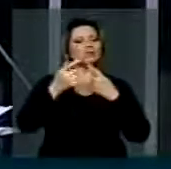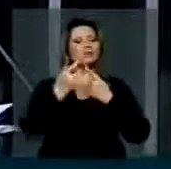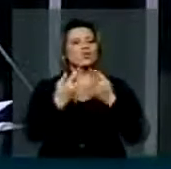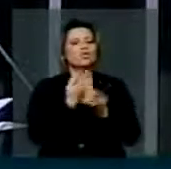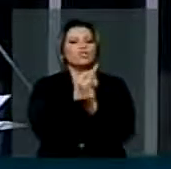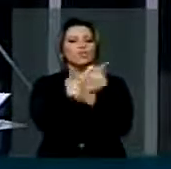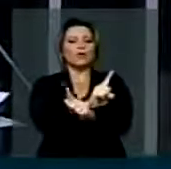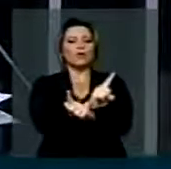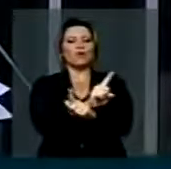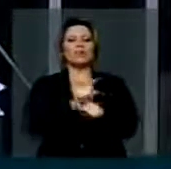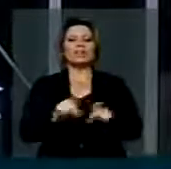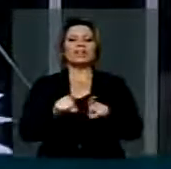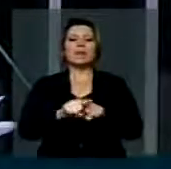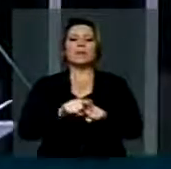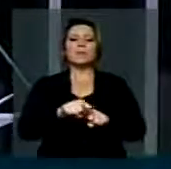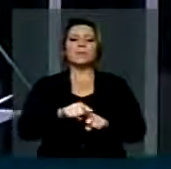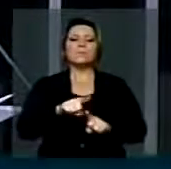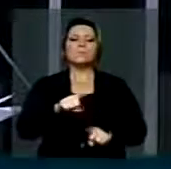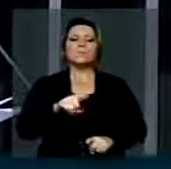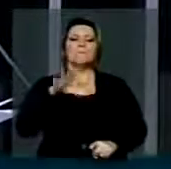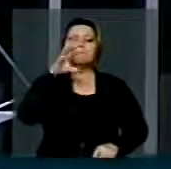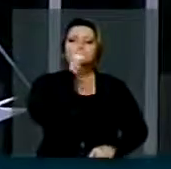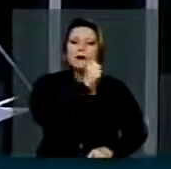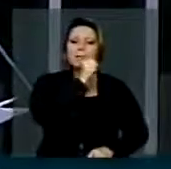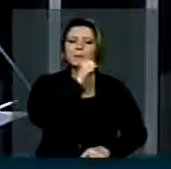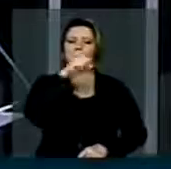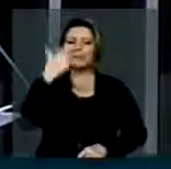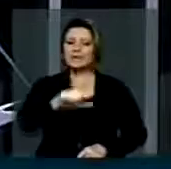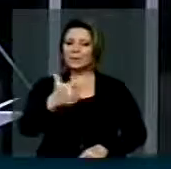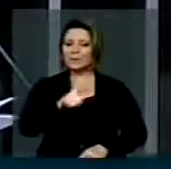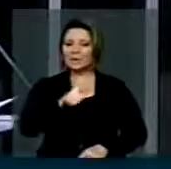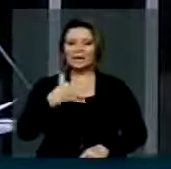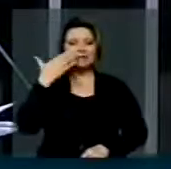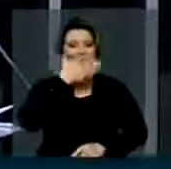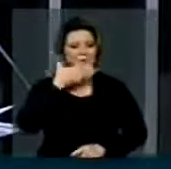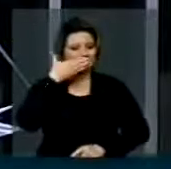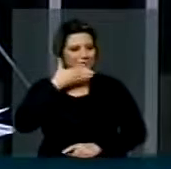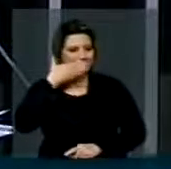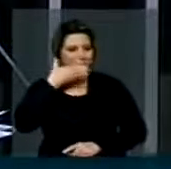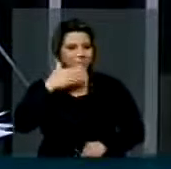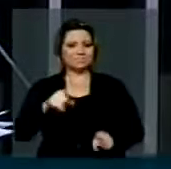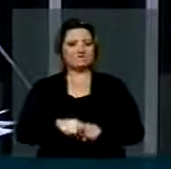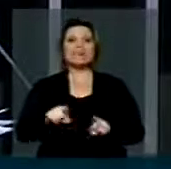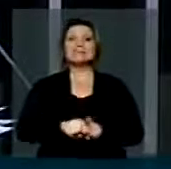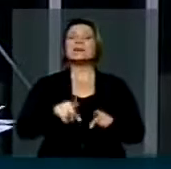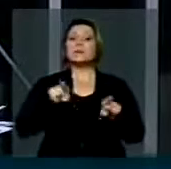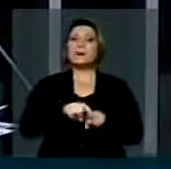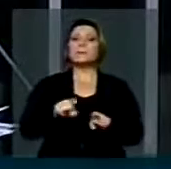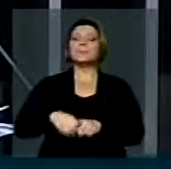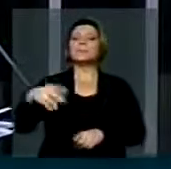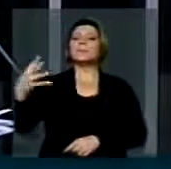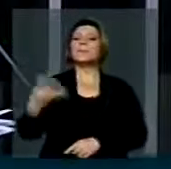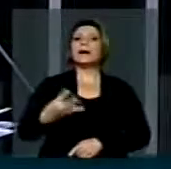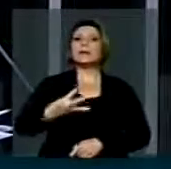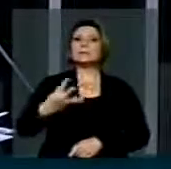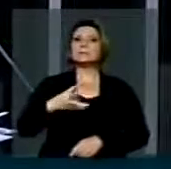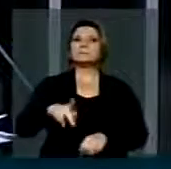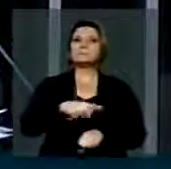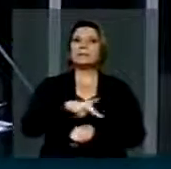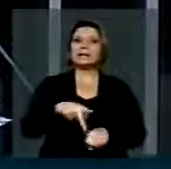população sobre a doença. O Brasil ocupa a quarta posição entre os países com maior